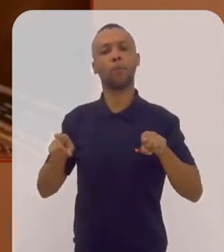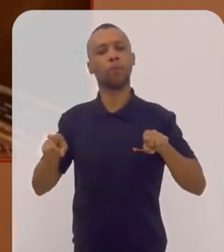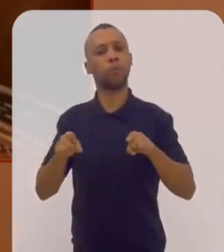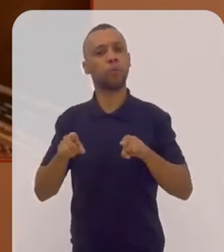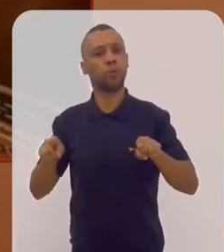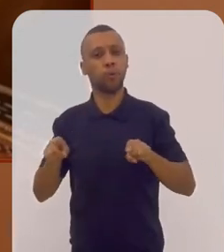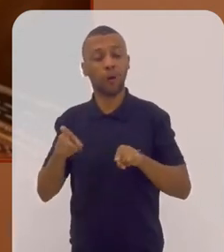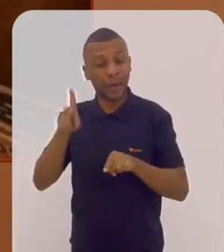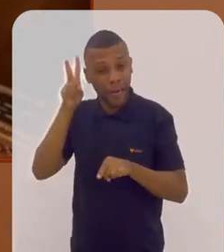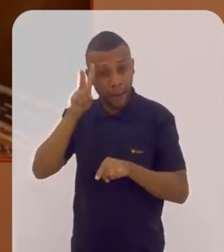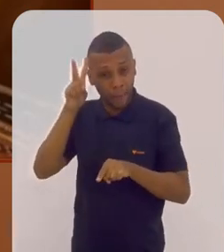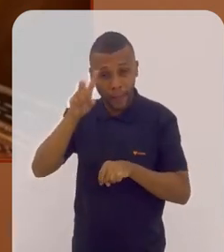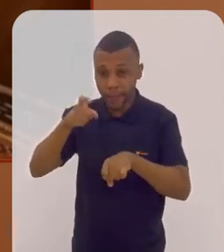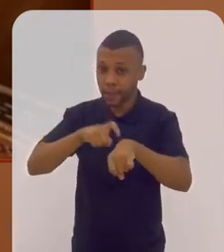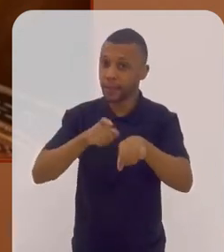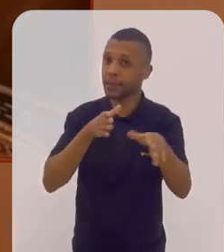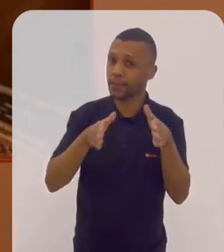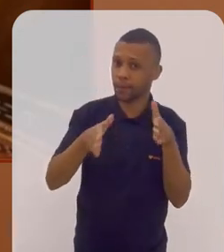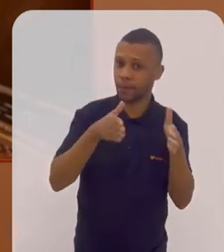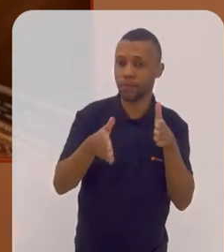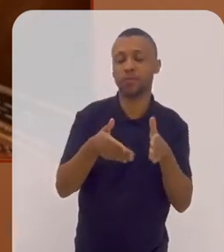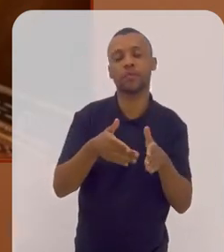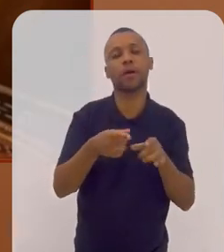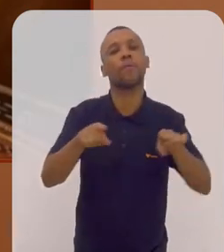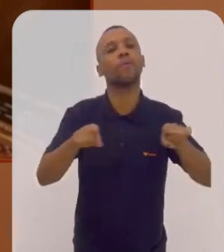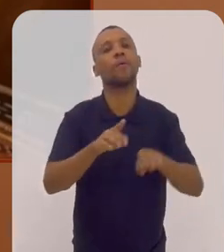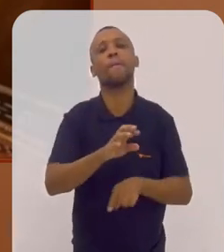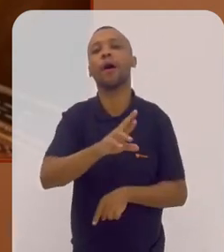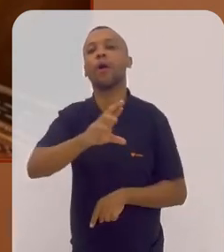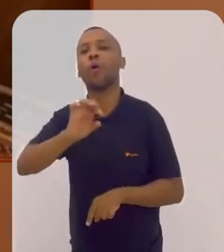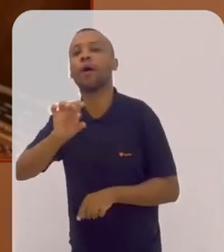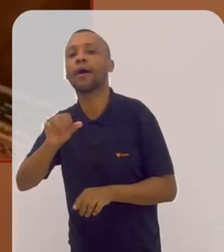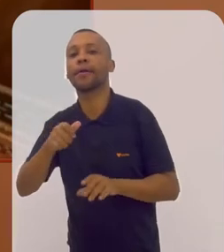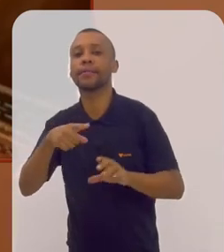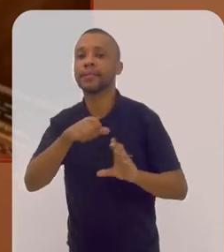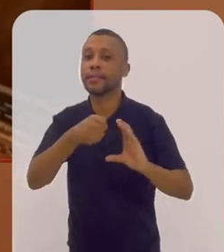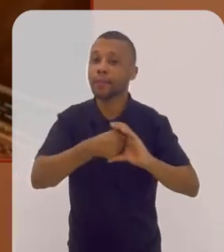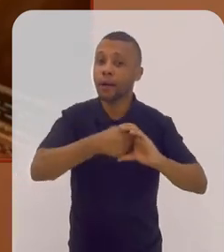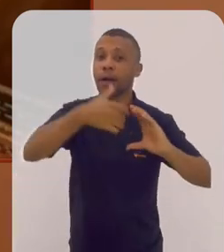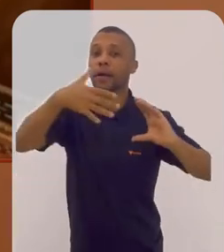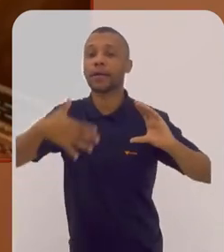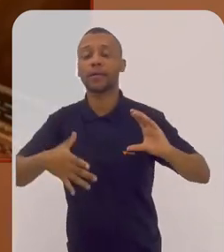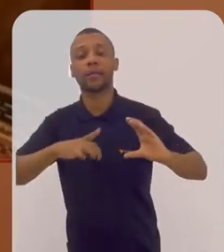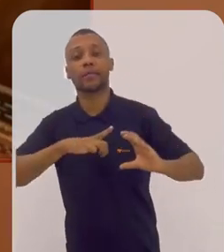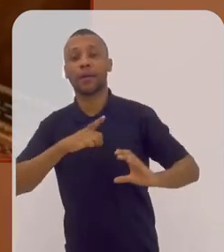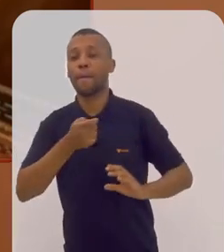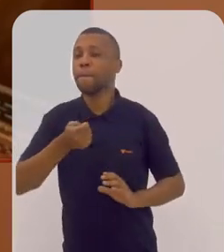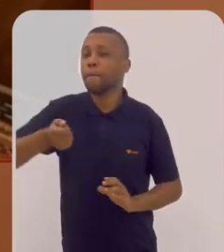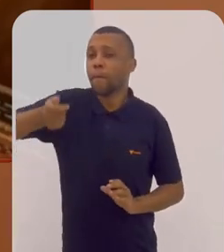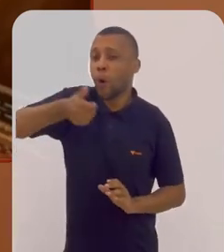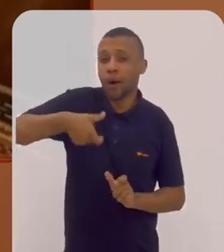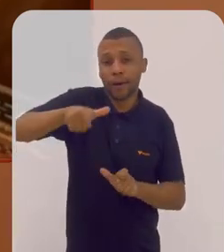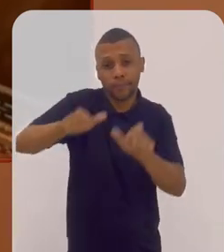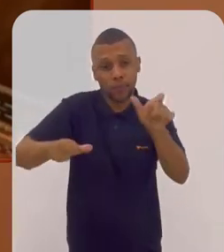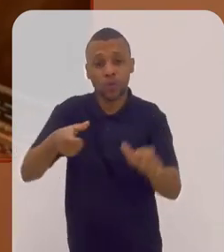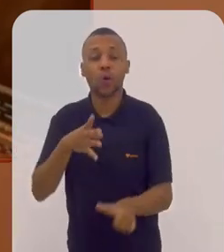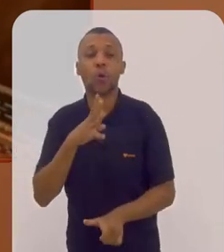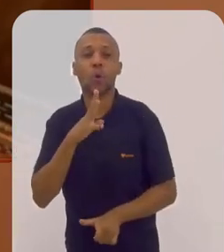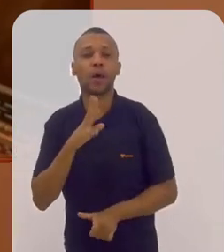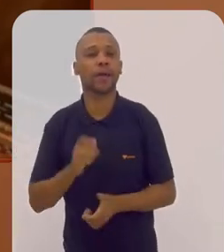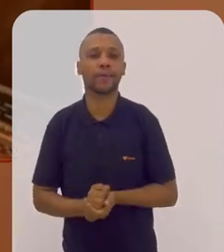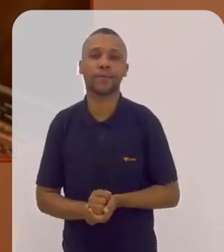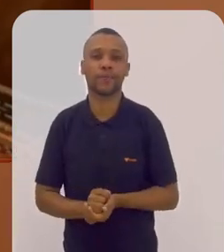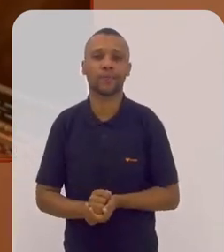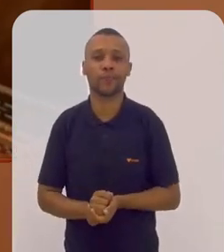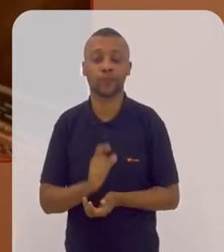lembrar desse período da música barroca tem uma característica que pouca gente conhece, que é o que se espera